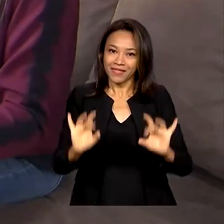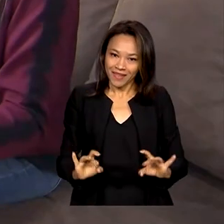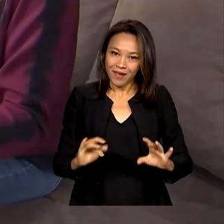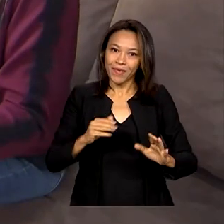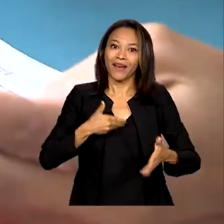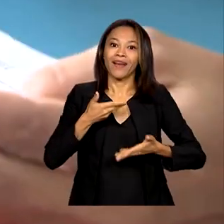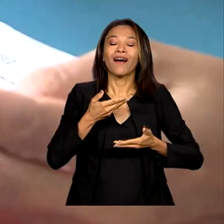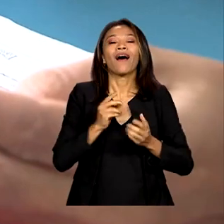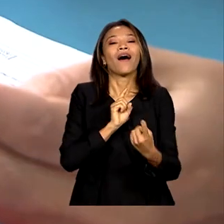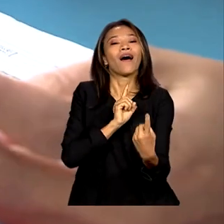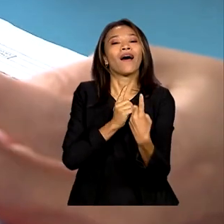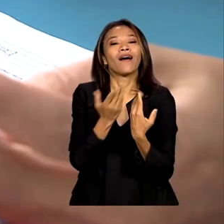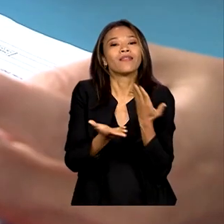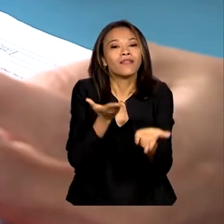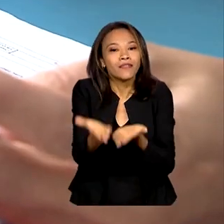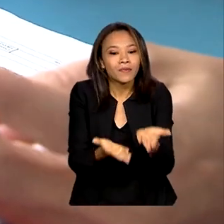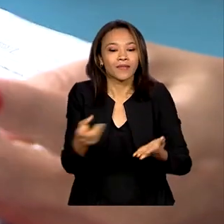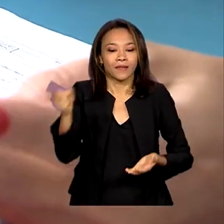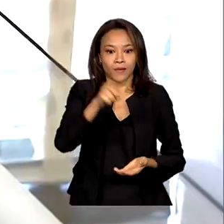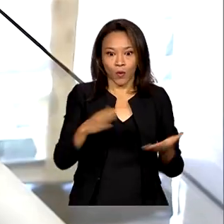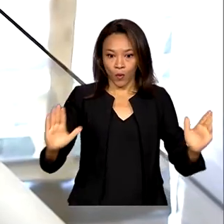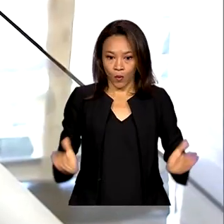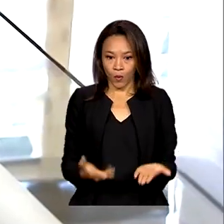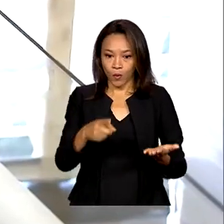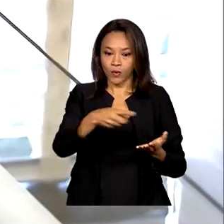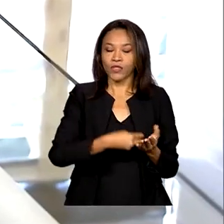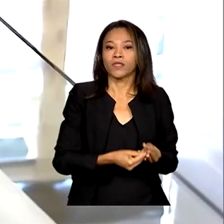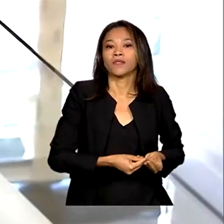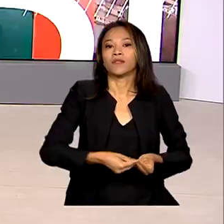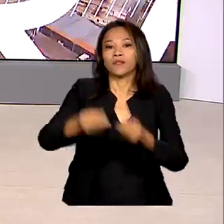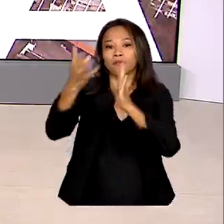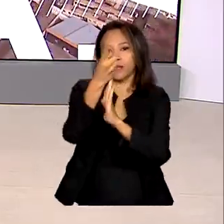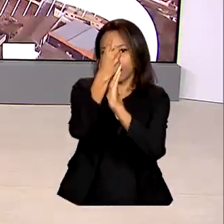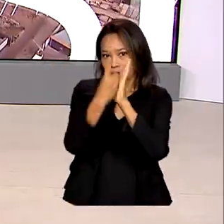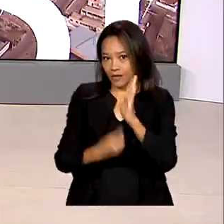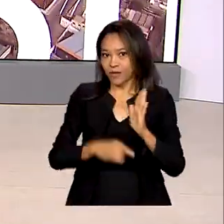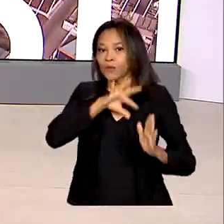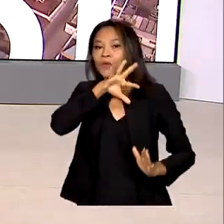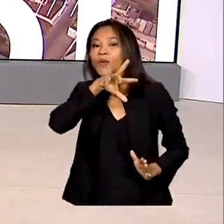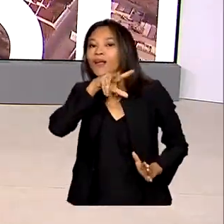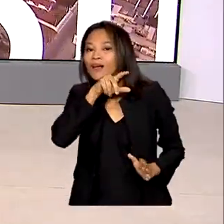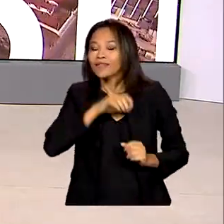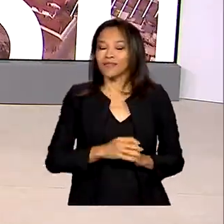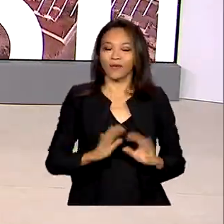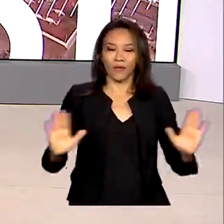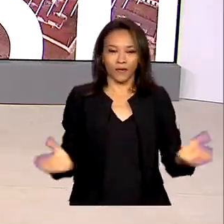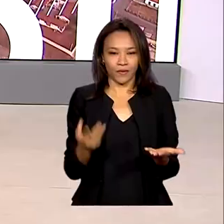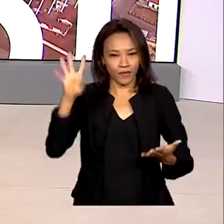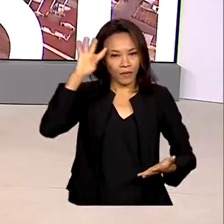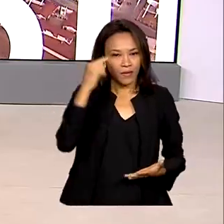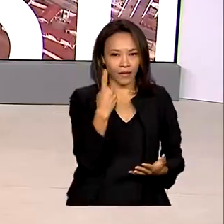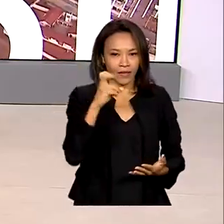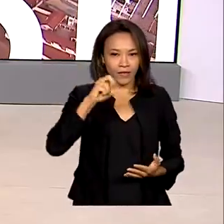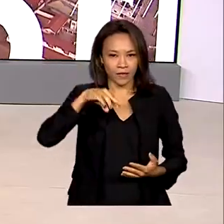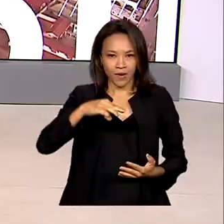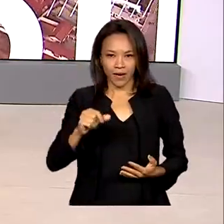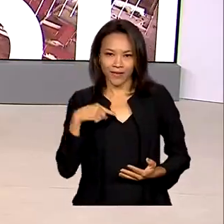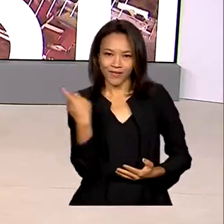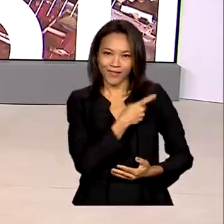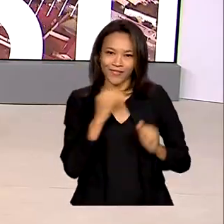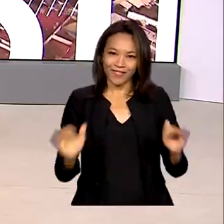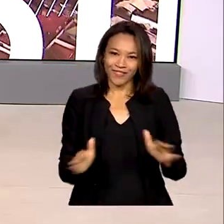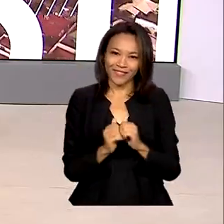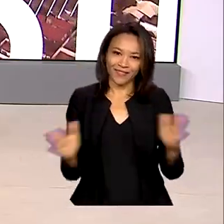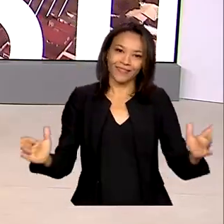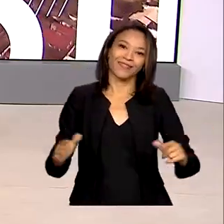começa hoje o prazo para enviar as declarações do Imposto de Renda. Quarta-feira, 15 de março, o Brasil em Dia já